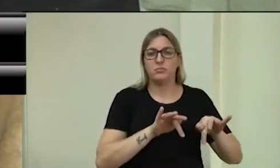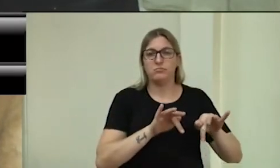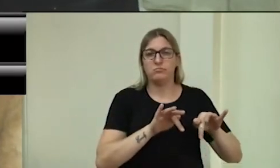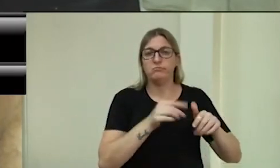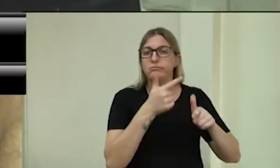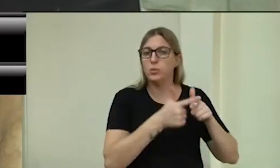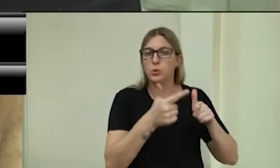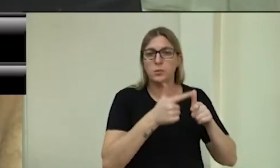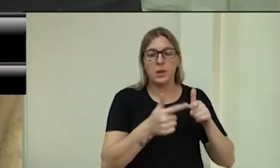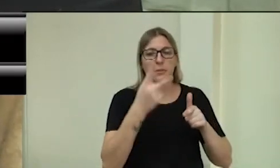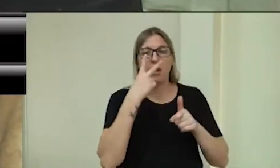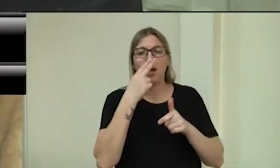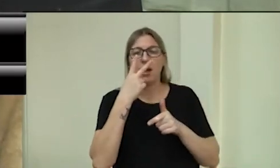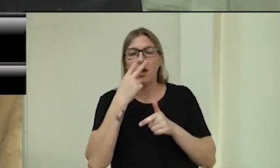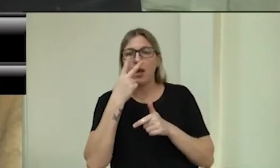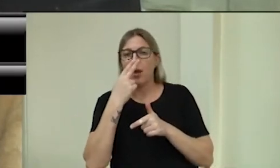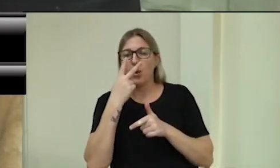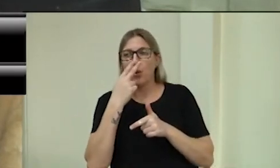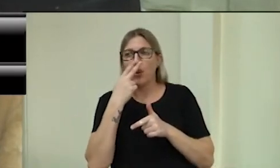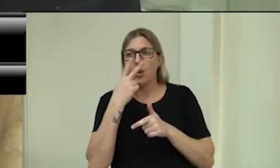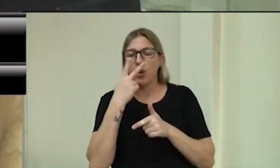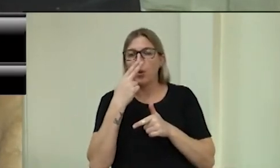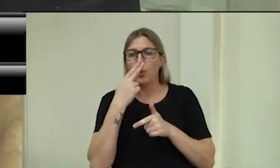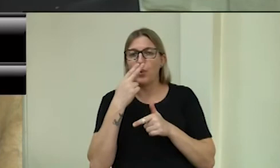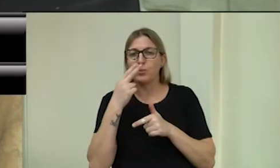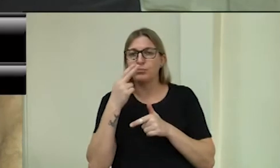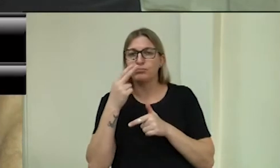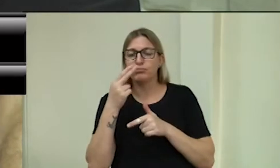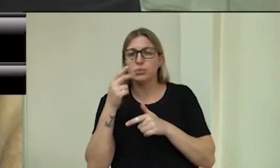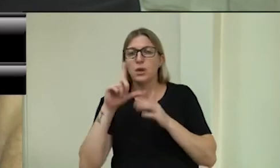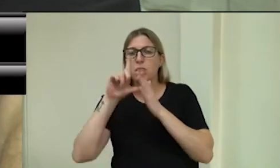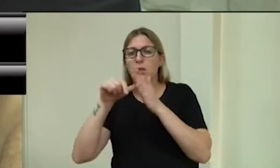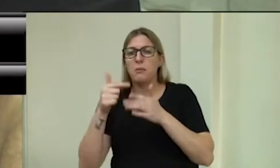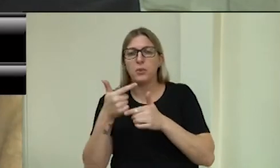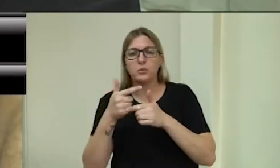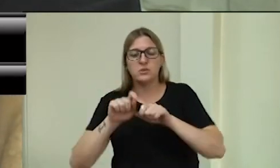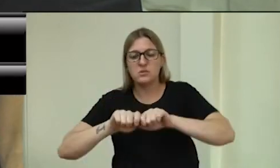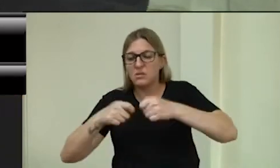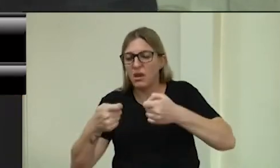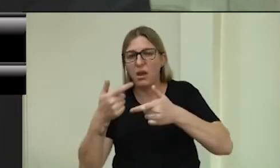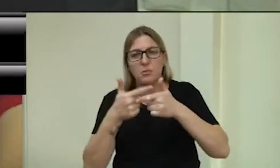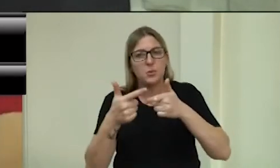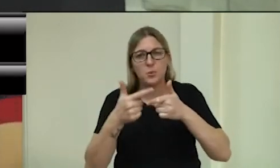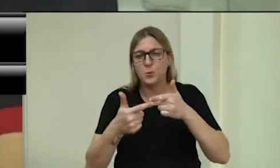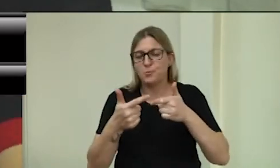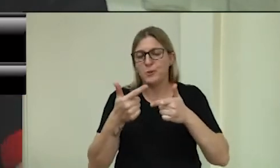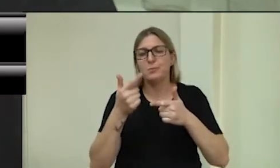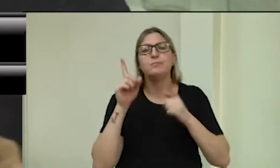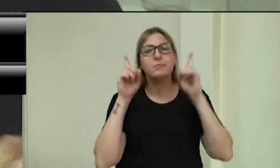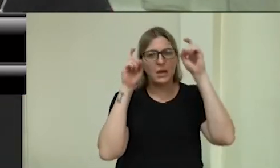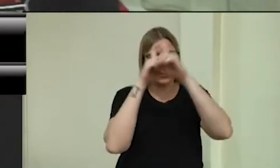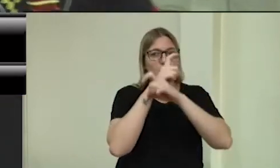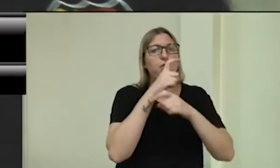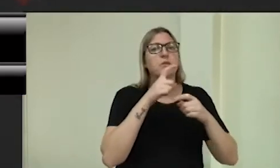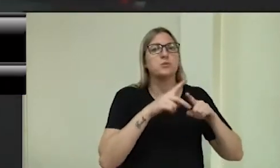sempre vai ficar, o problema sempre ficará, e substituir será um problema gigantesco. Obrigado, excelência.